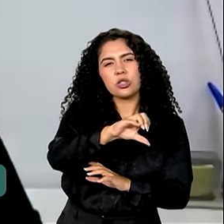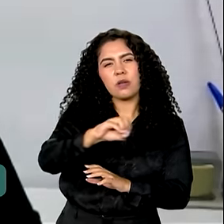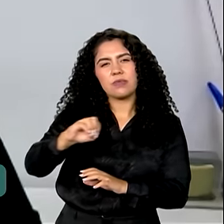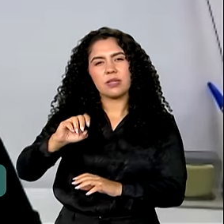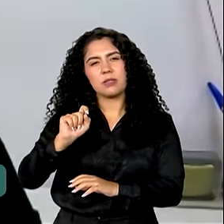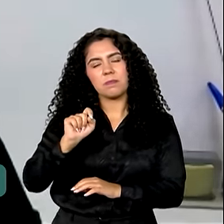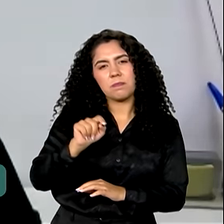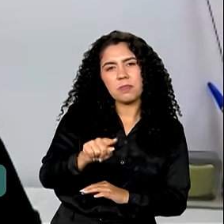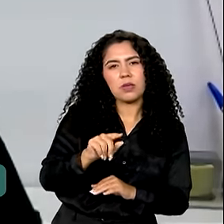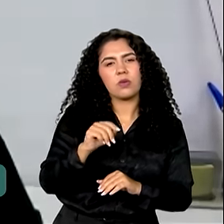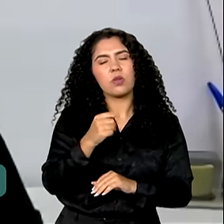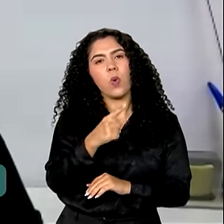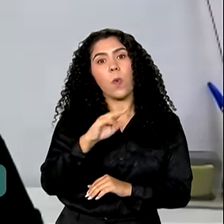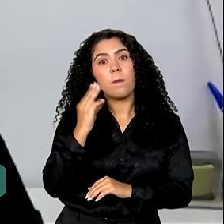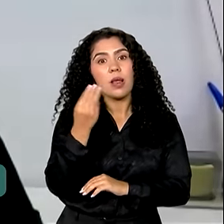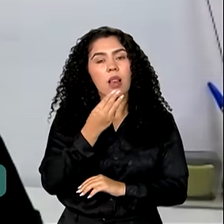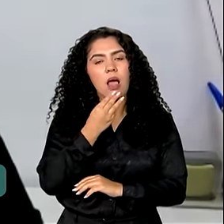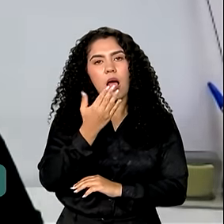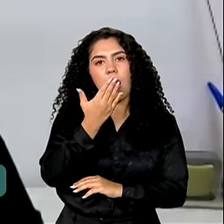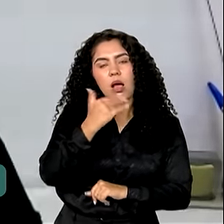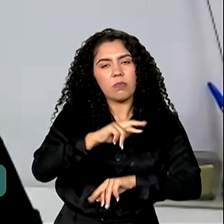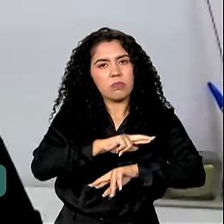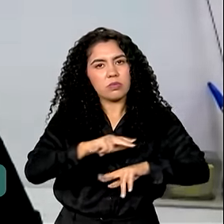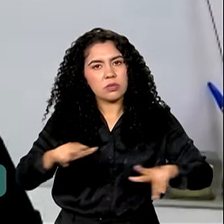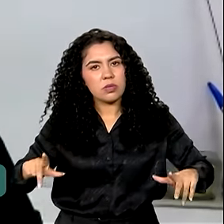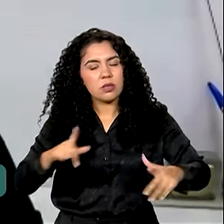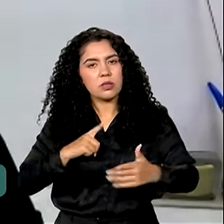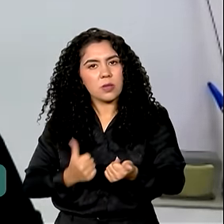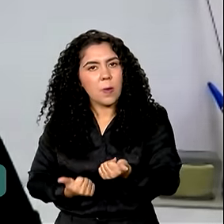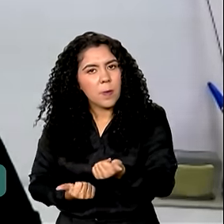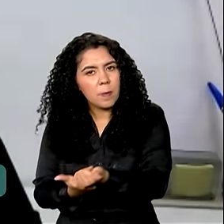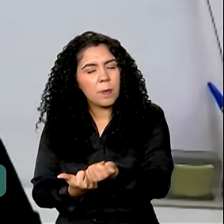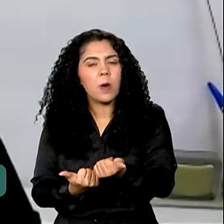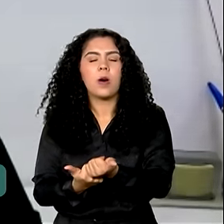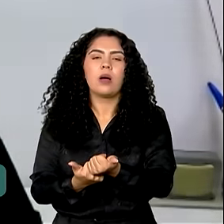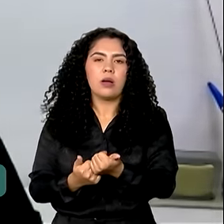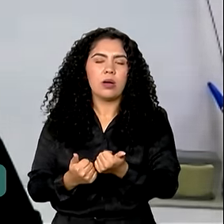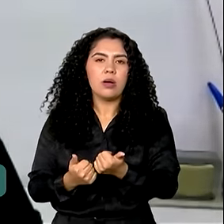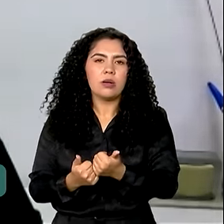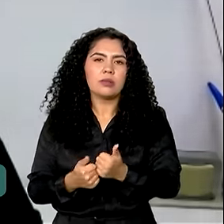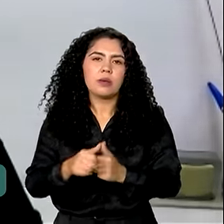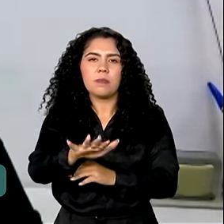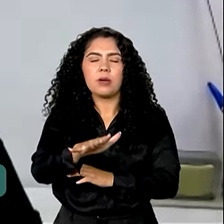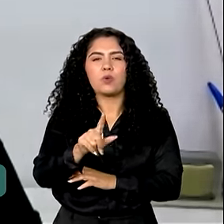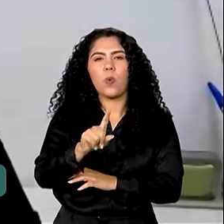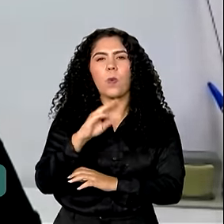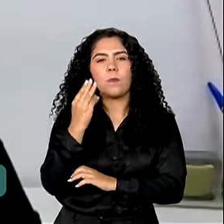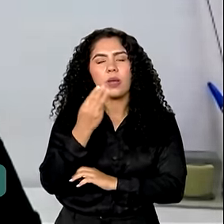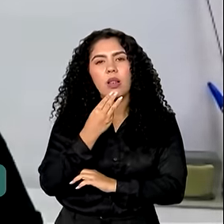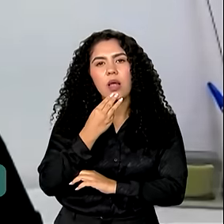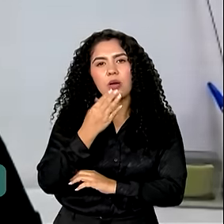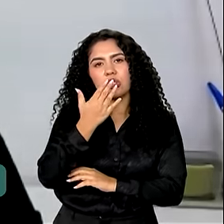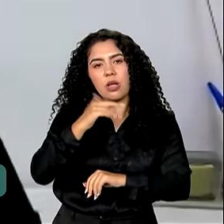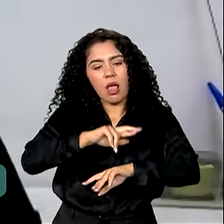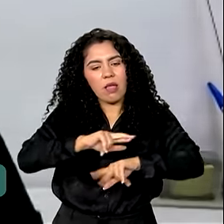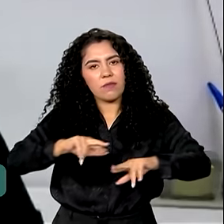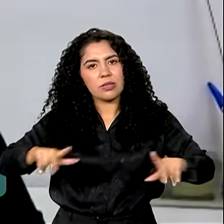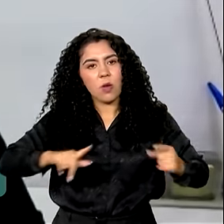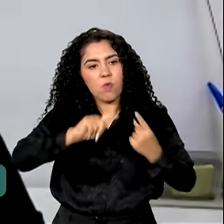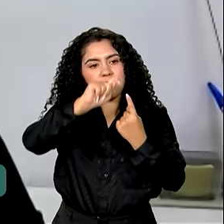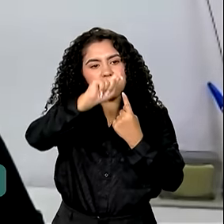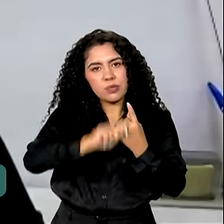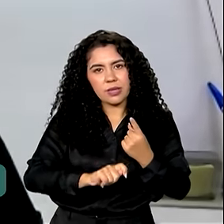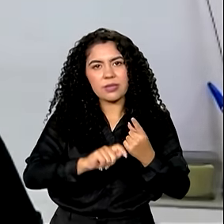1 milhão de refeições, né, de apoiar o fornecimento de por volta de 1 milhão de refeições por mês nesse